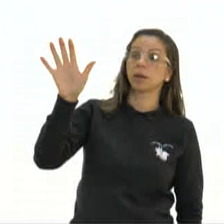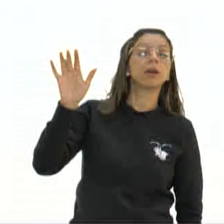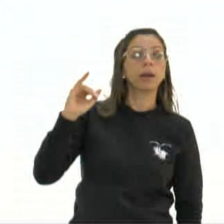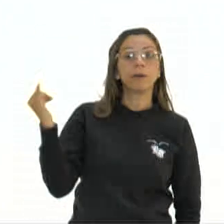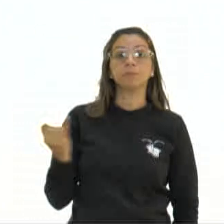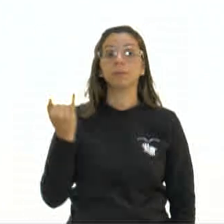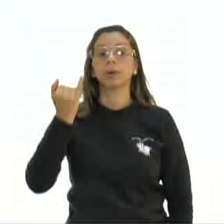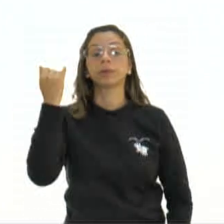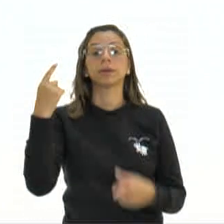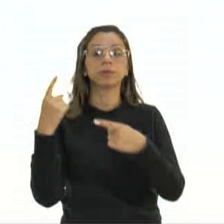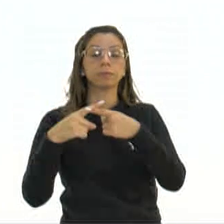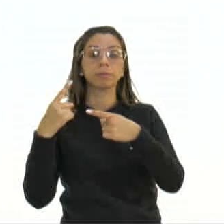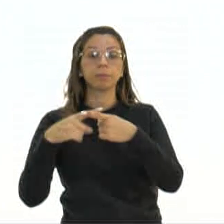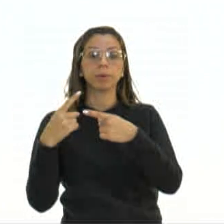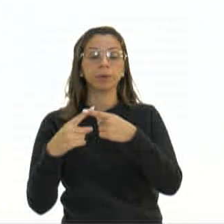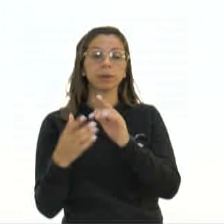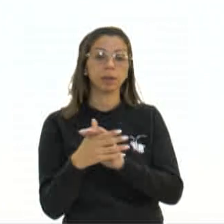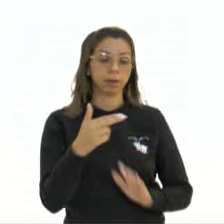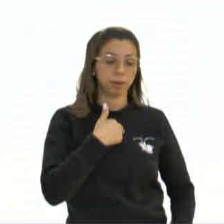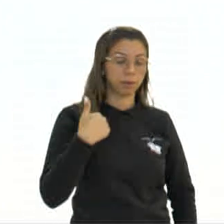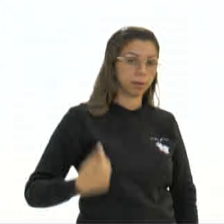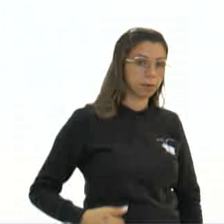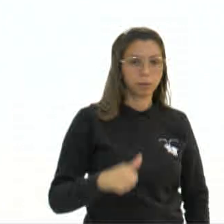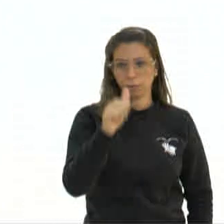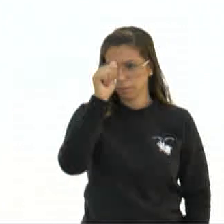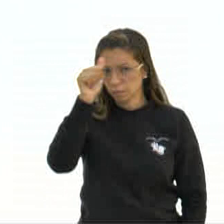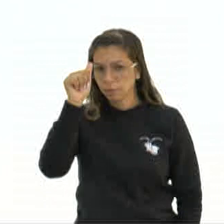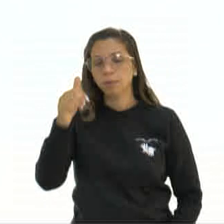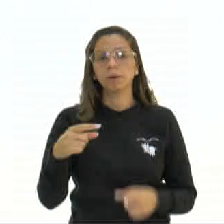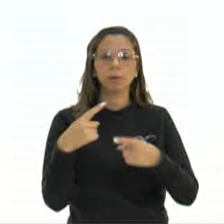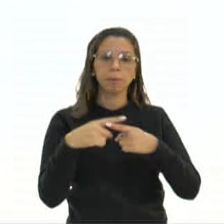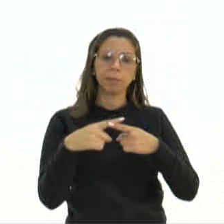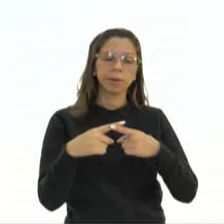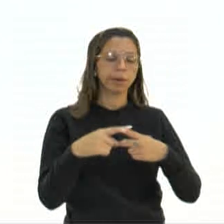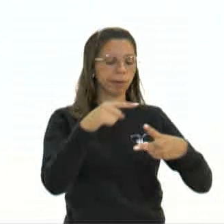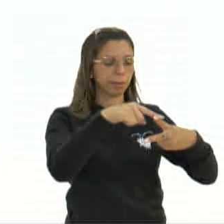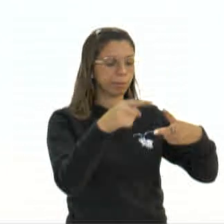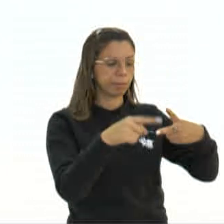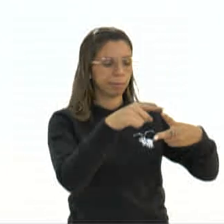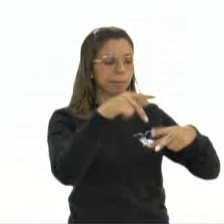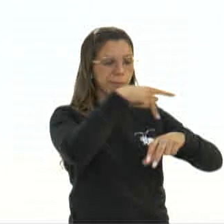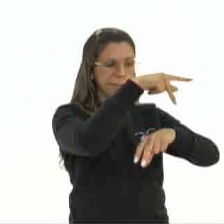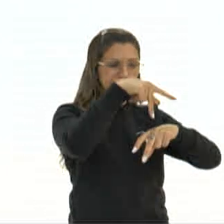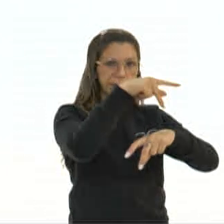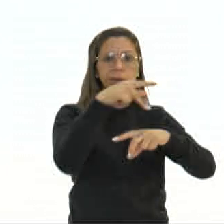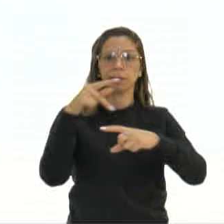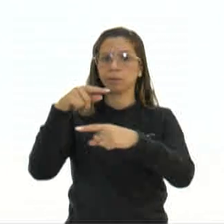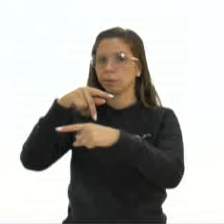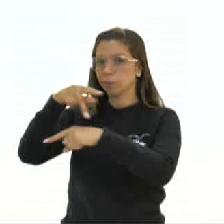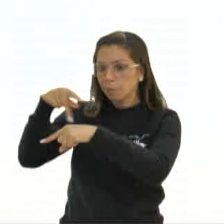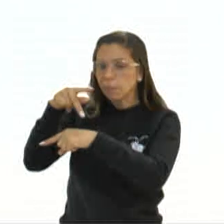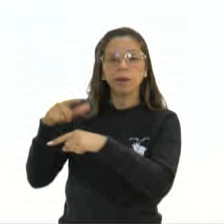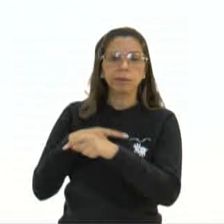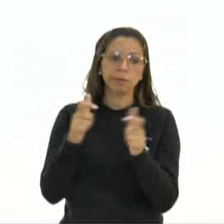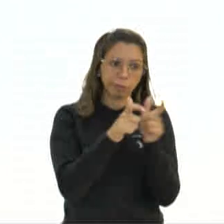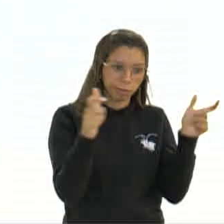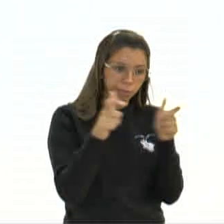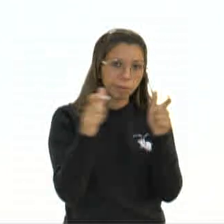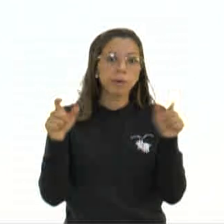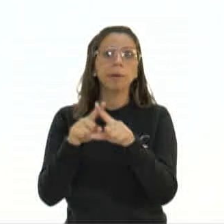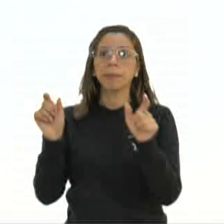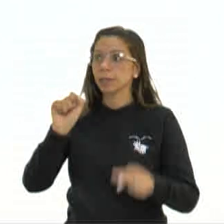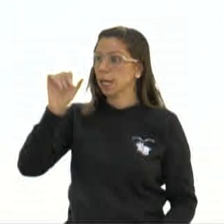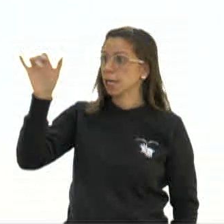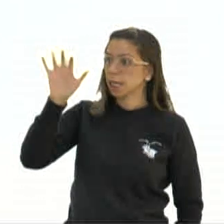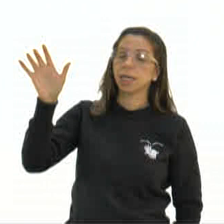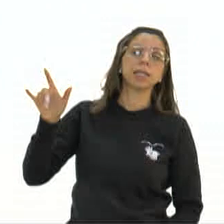mais importante do que acontece na China ou na Índia. São dois países de destaque, mas é um continente gigantesco, né. E muito mais relevante do